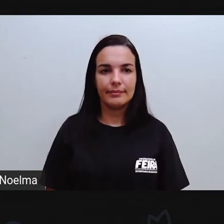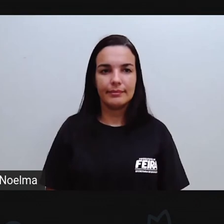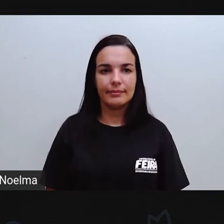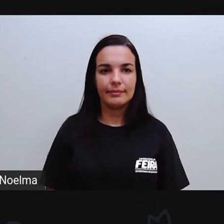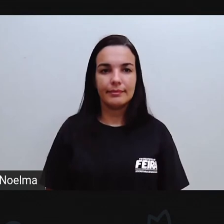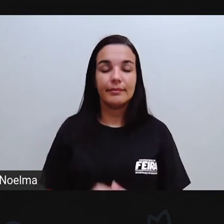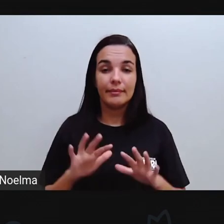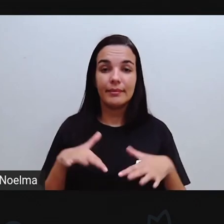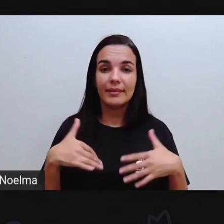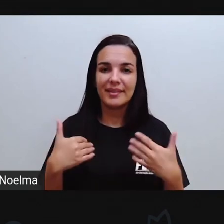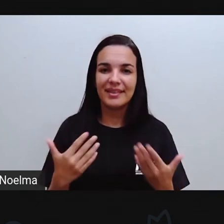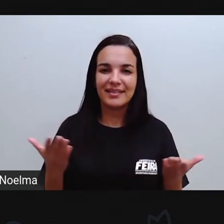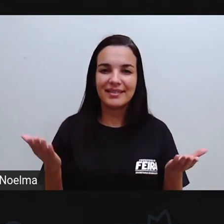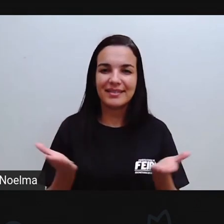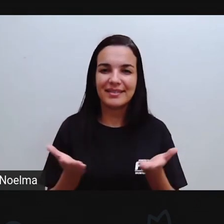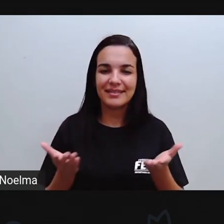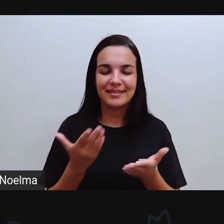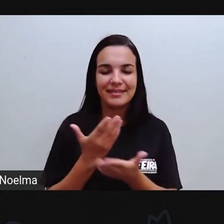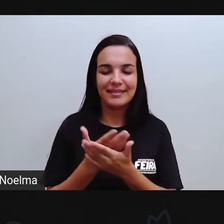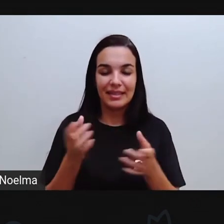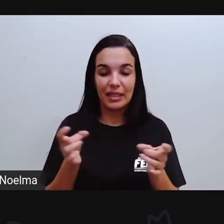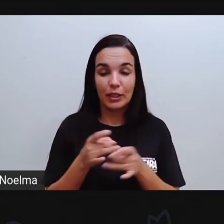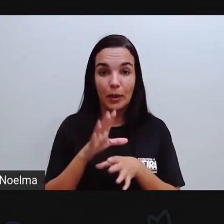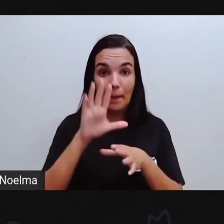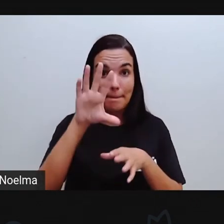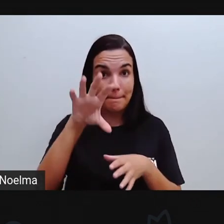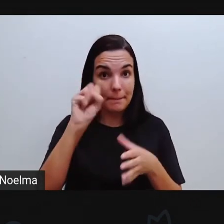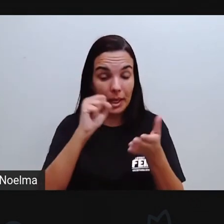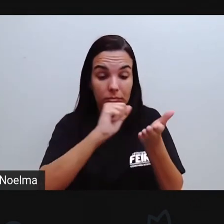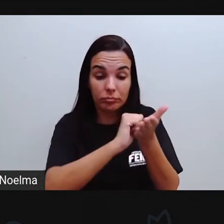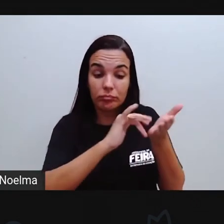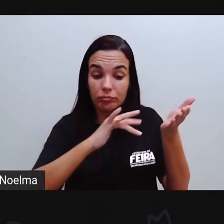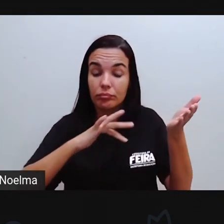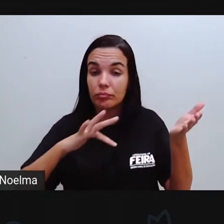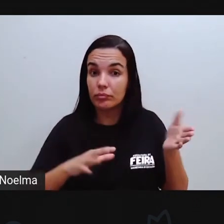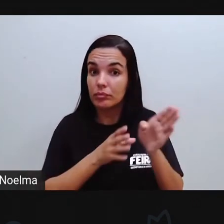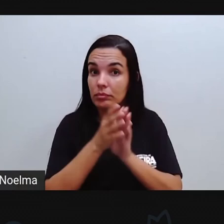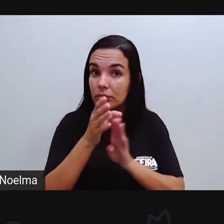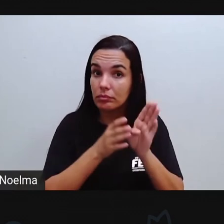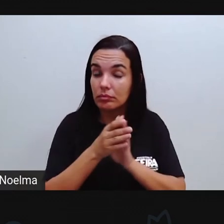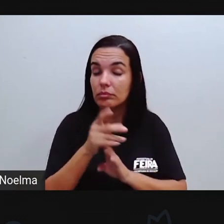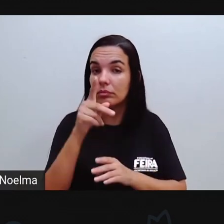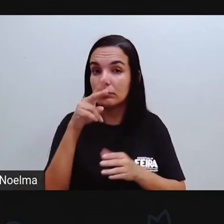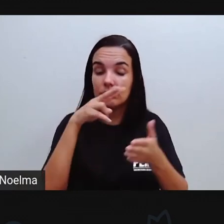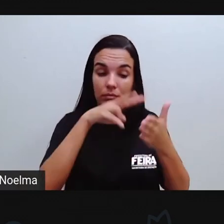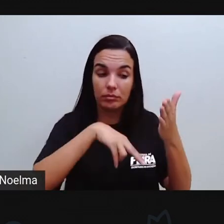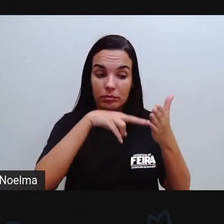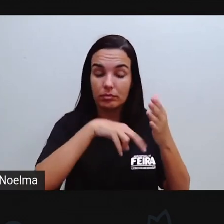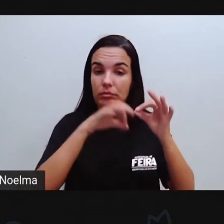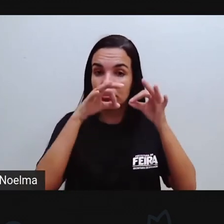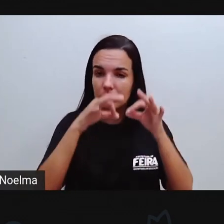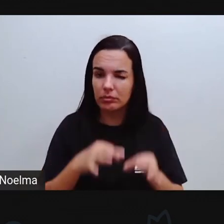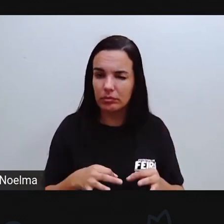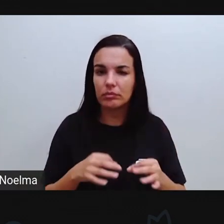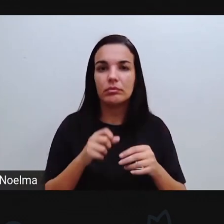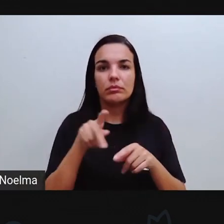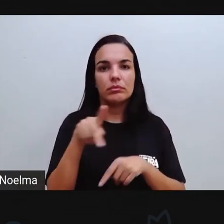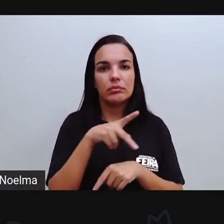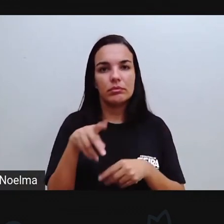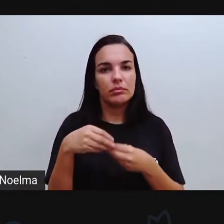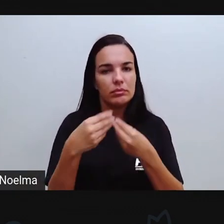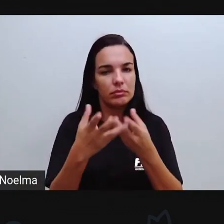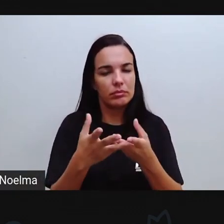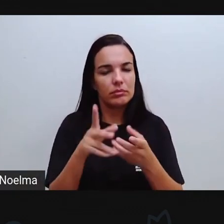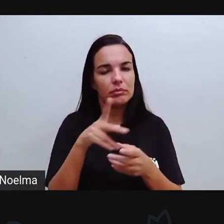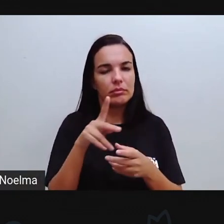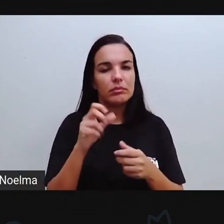Bom, gente A nossa aula vai ficando por aqui Pegue o seu percurso pedagógico Leia direitinho as orientações dadas pelo seu professor ou pela